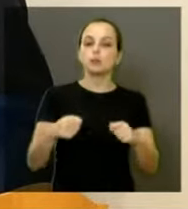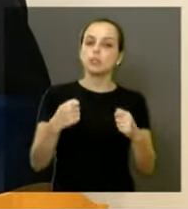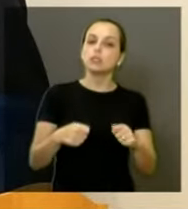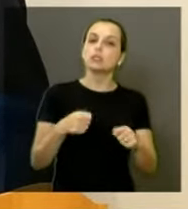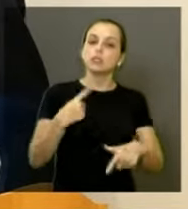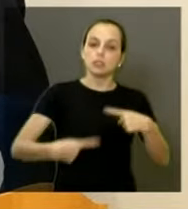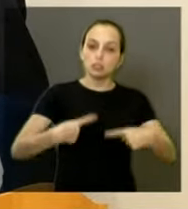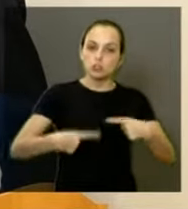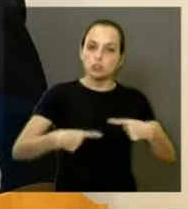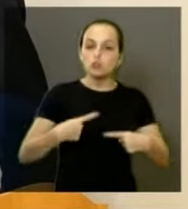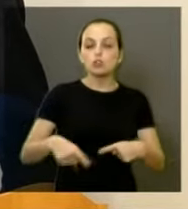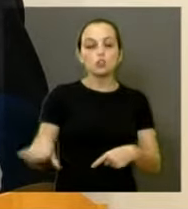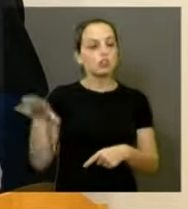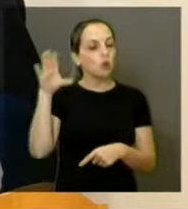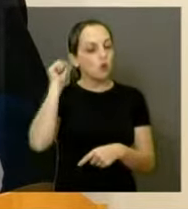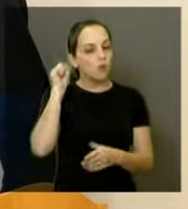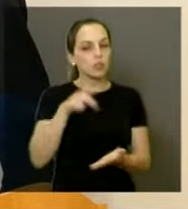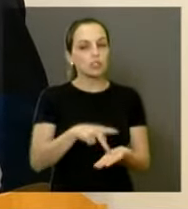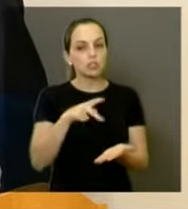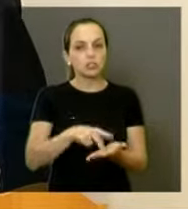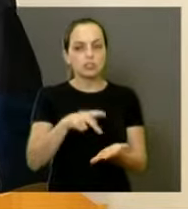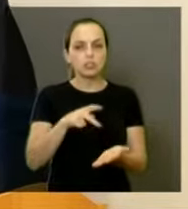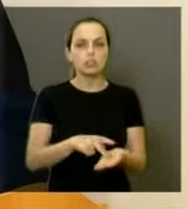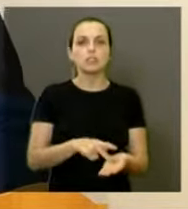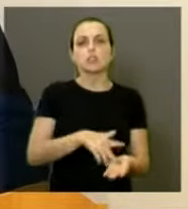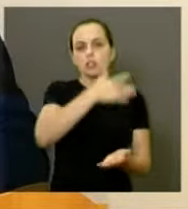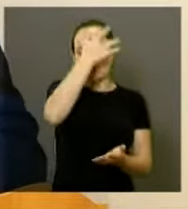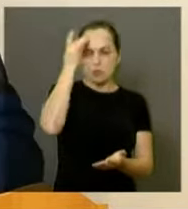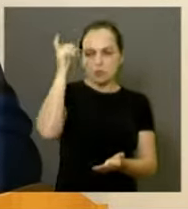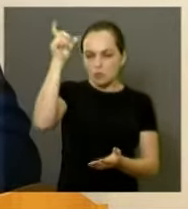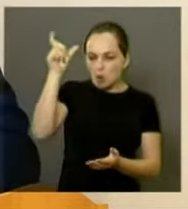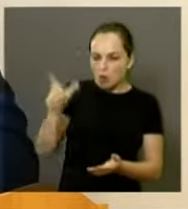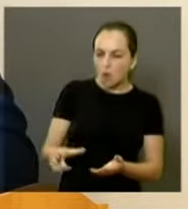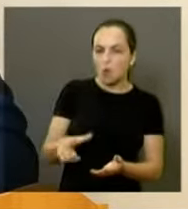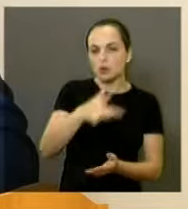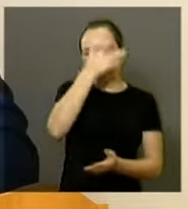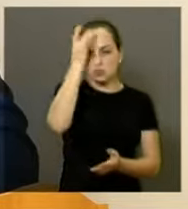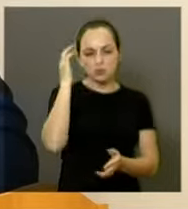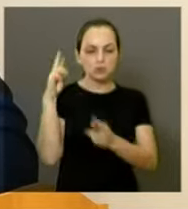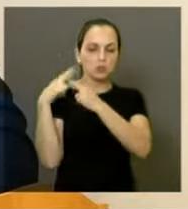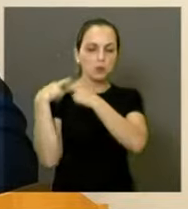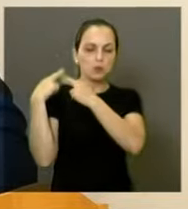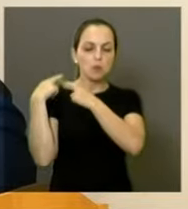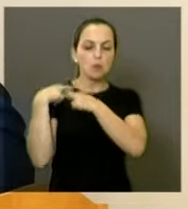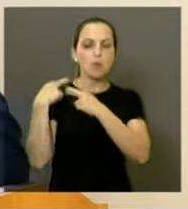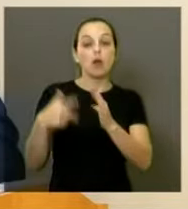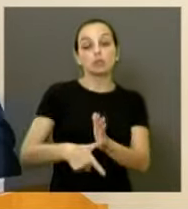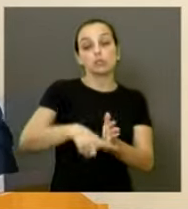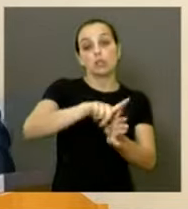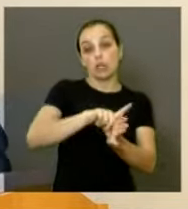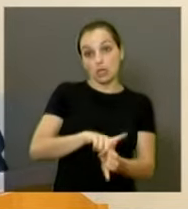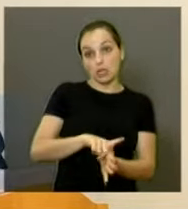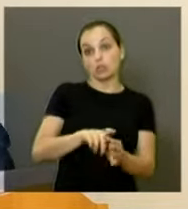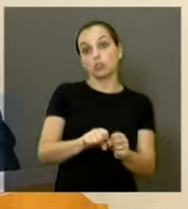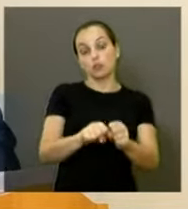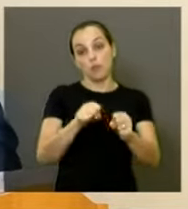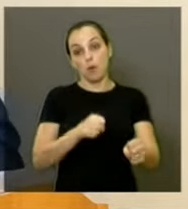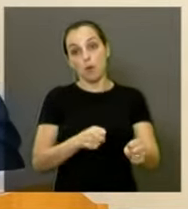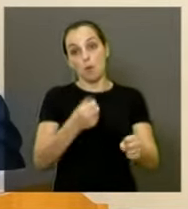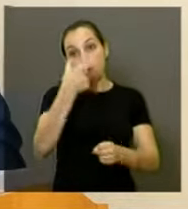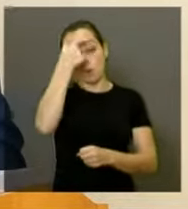debate, e temos que ouvir, sim, as pessoas, os pedagogos, as pessoas responsáveis para a gente, antes de formarmos nossa